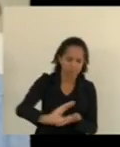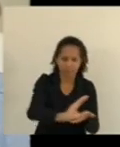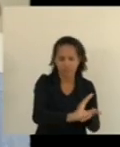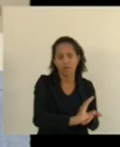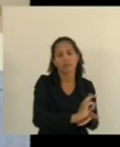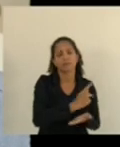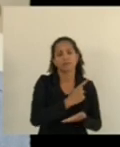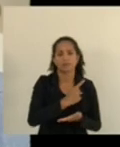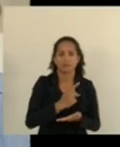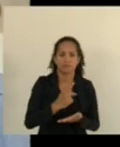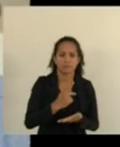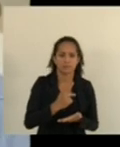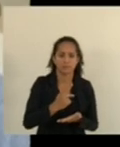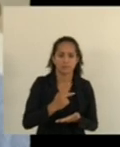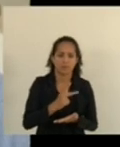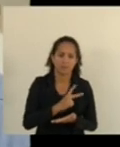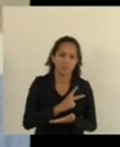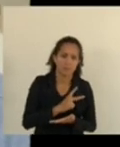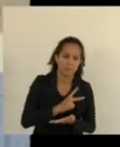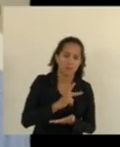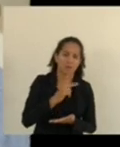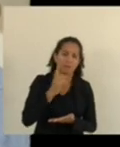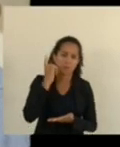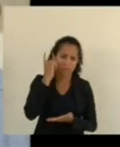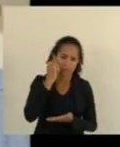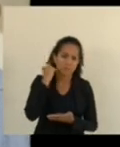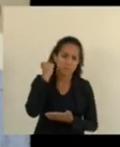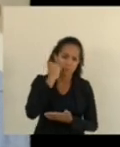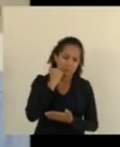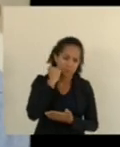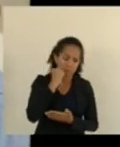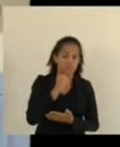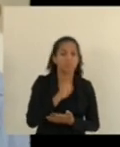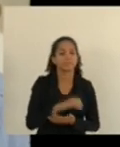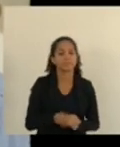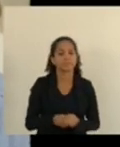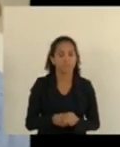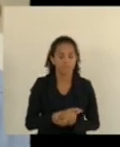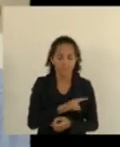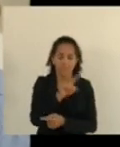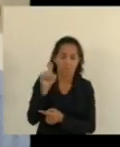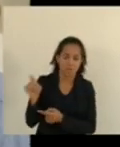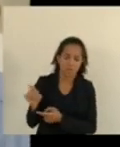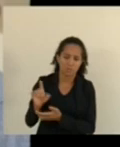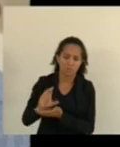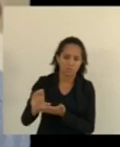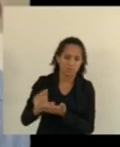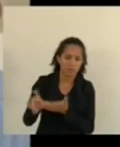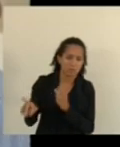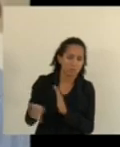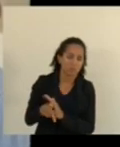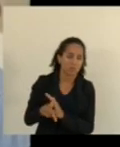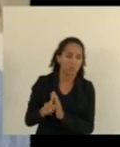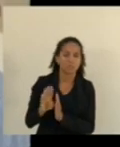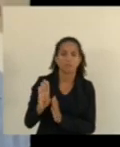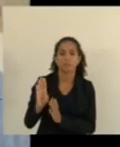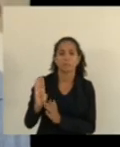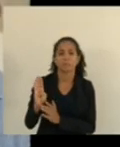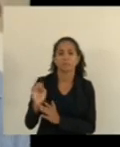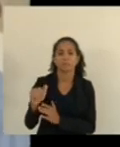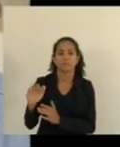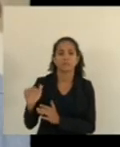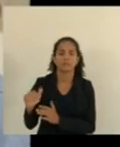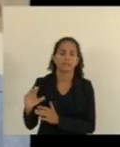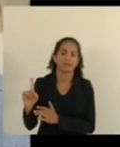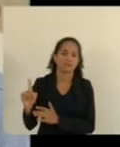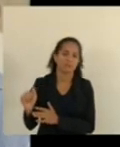verba impositiva e existe uma verba de bancada a verba de